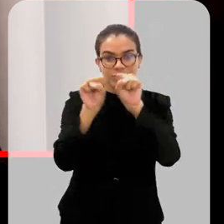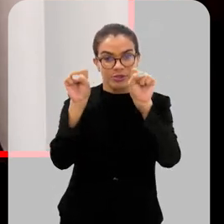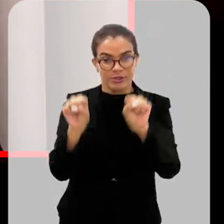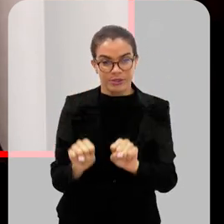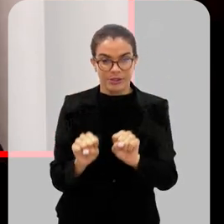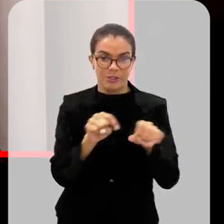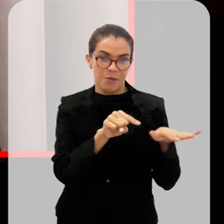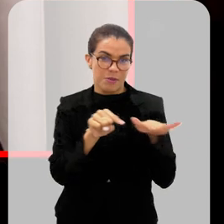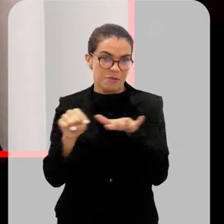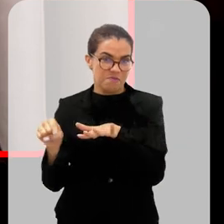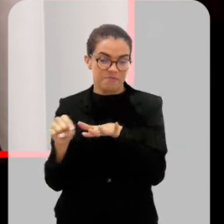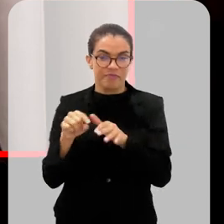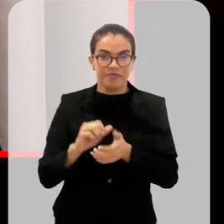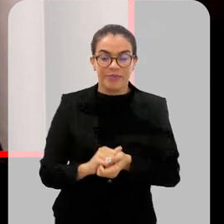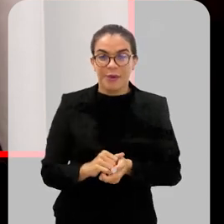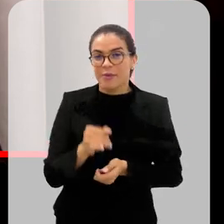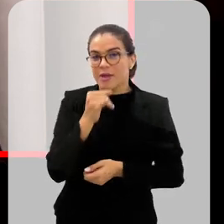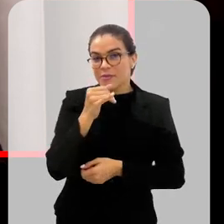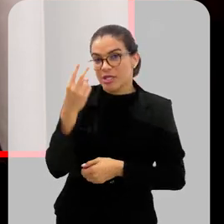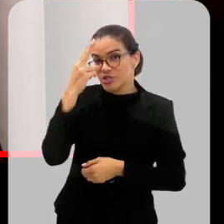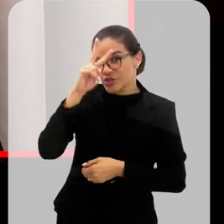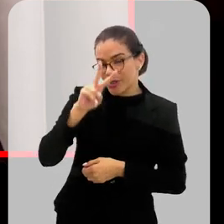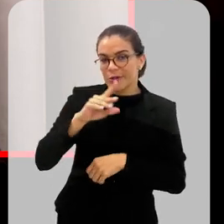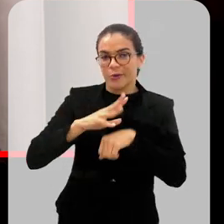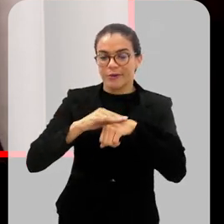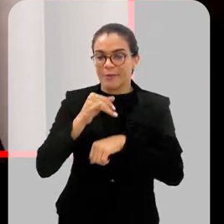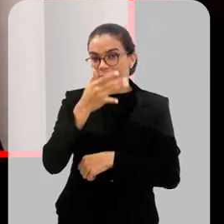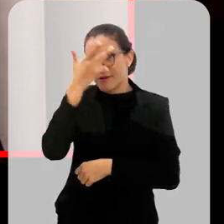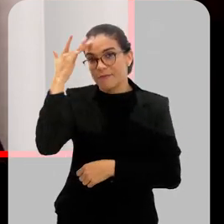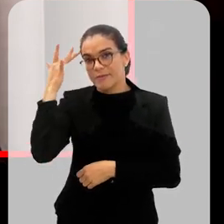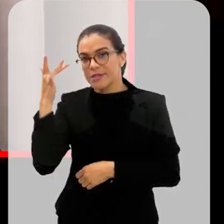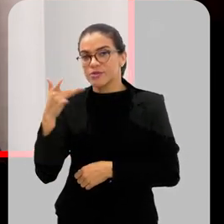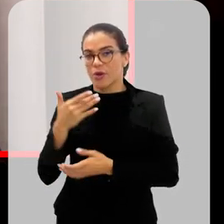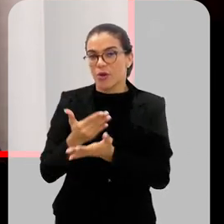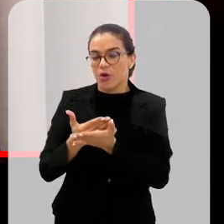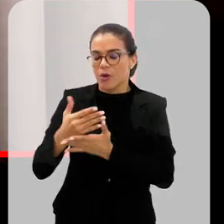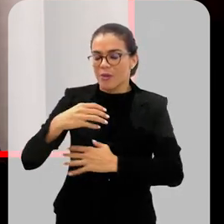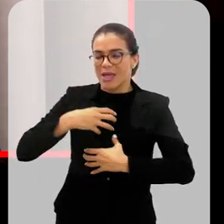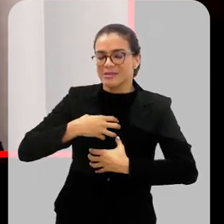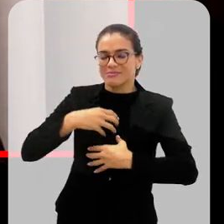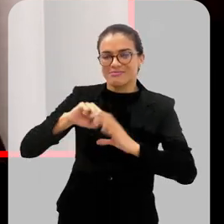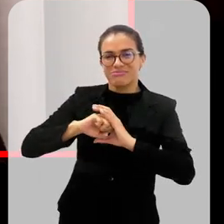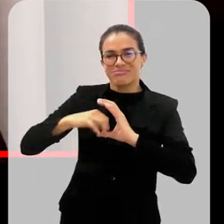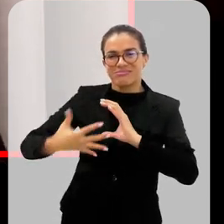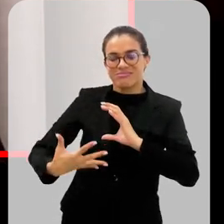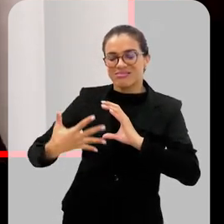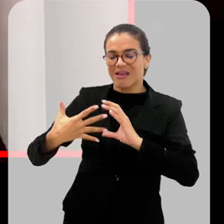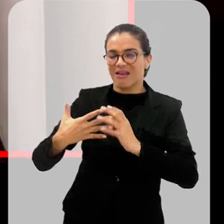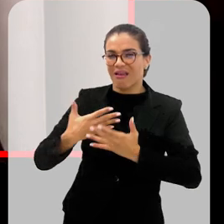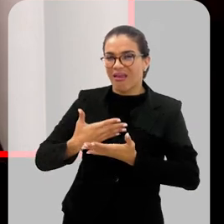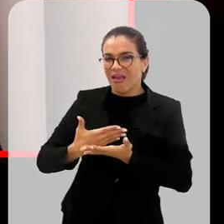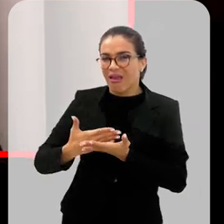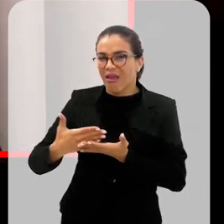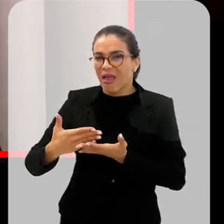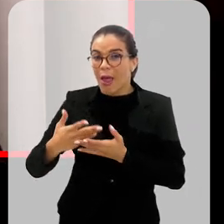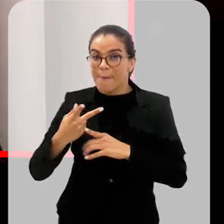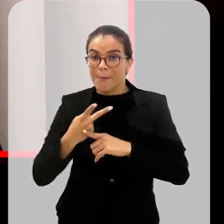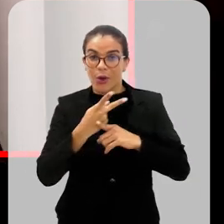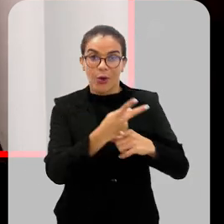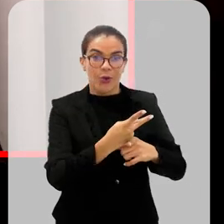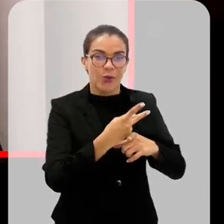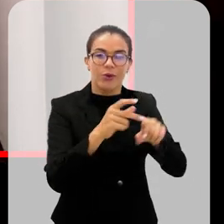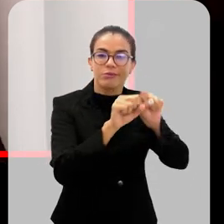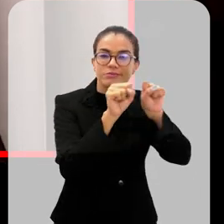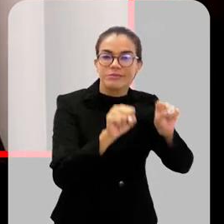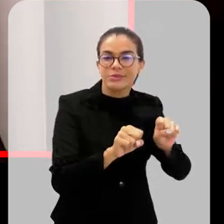semana. Então, basicamente, a história da doença é o seguinte, a pessoa, ela começa com sintomas, né, e a partir daí ela procura um